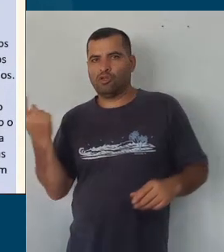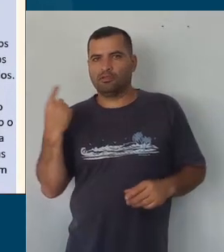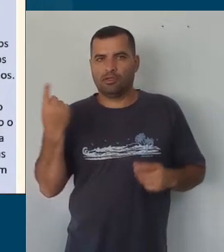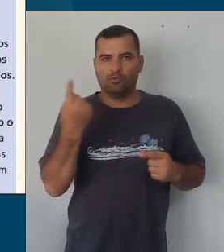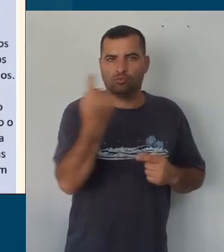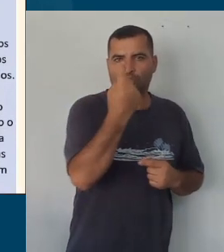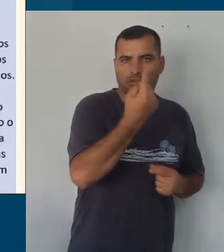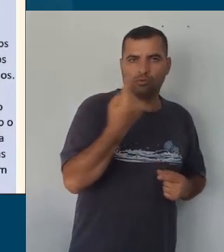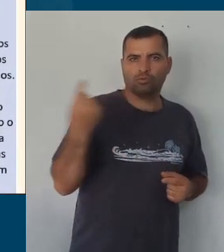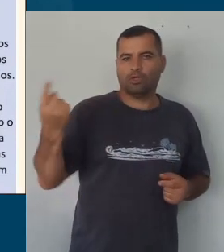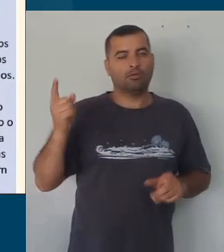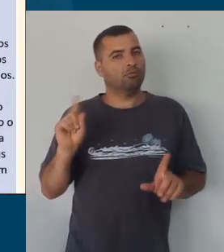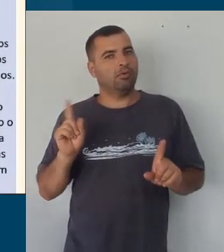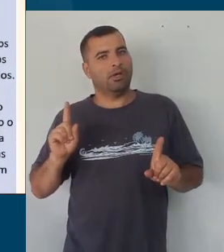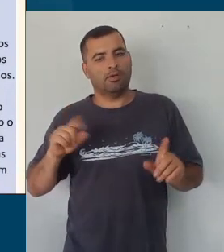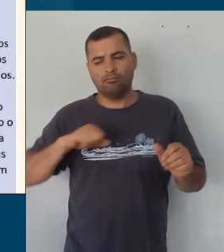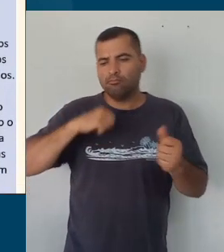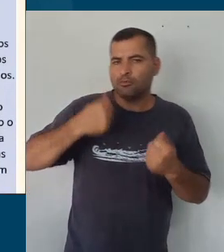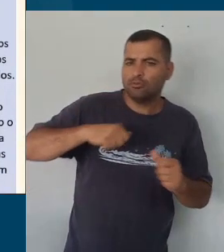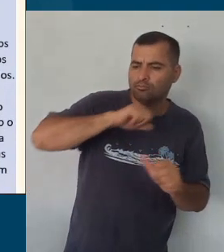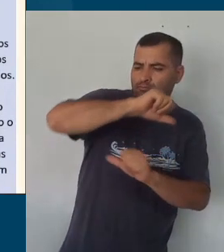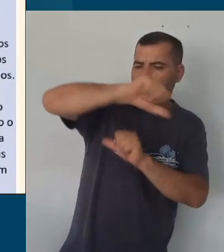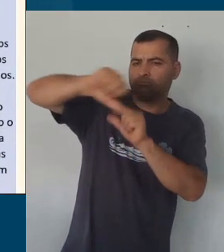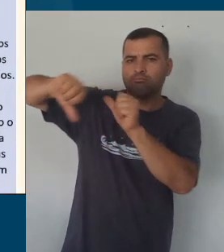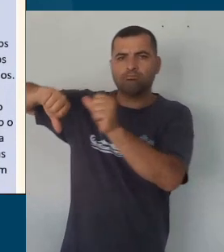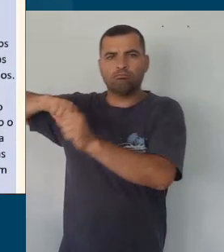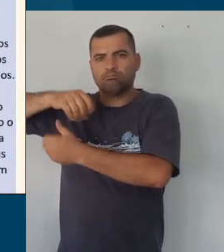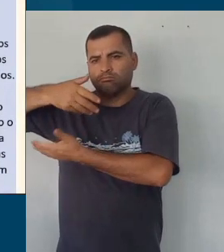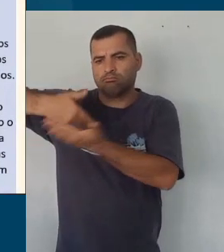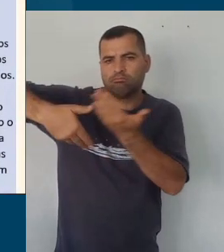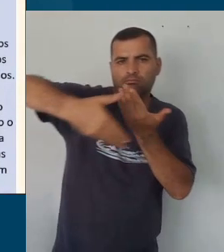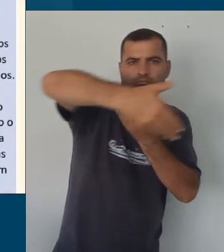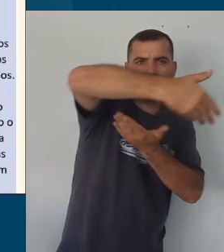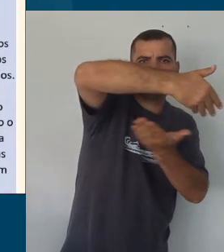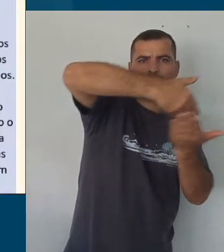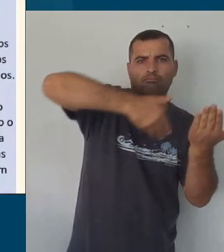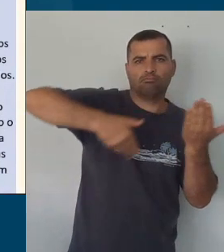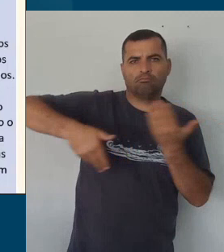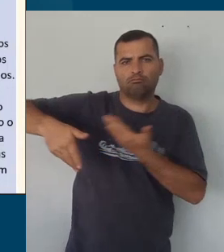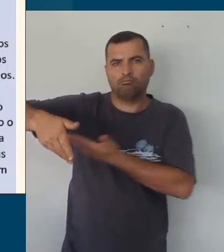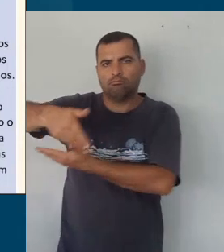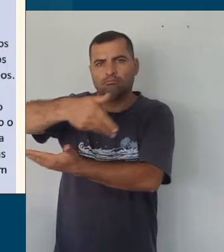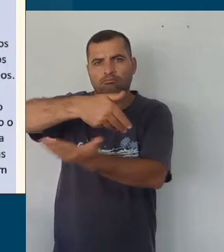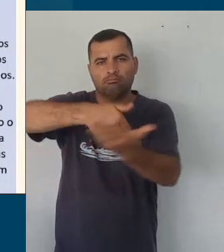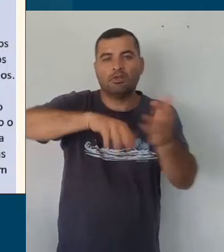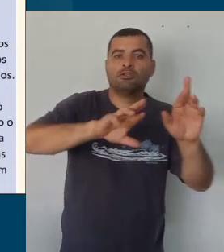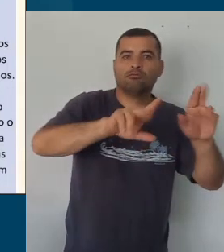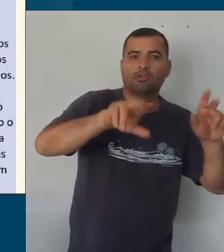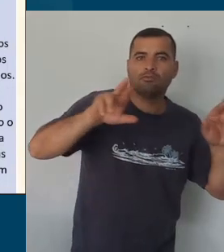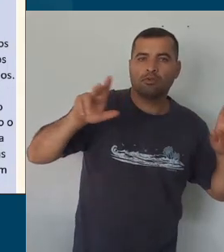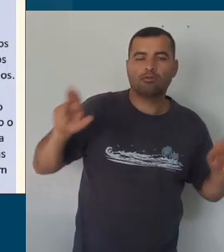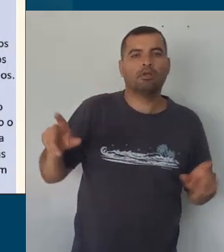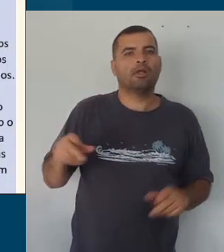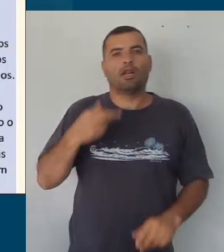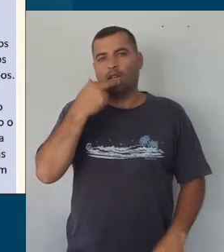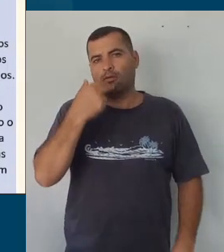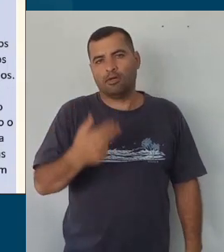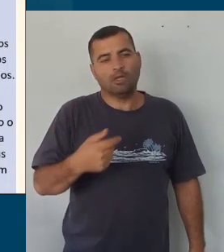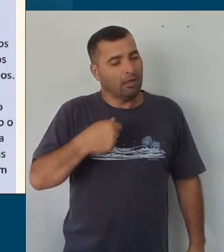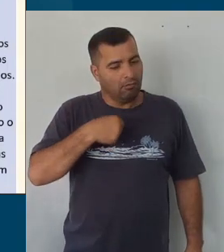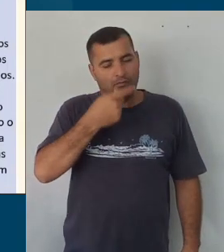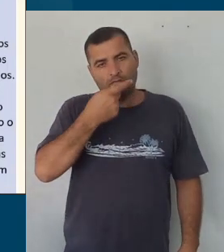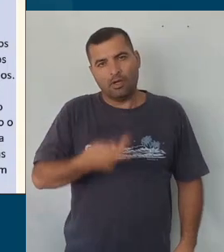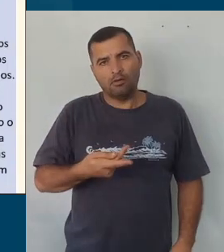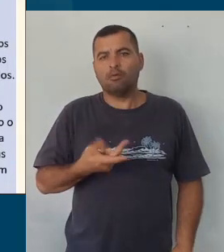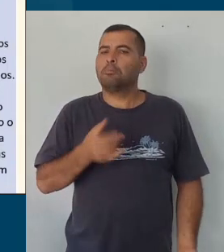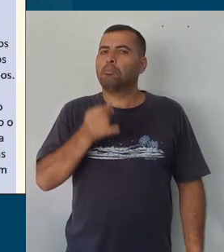trabalhadas na articulação entre diferentes práticas de linguagem. Eu falo, então, se eu leio